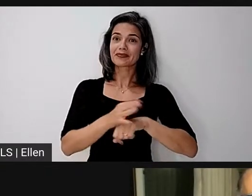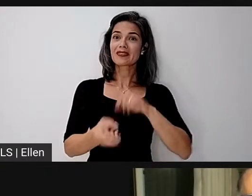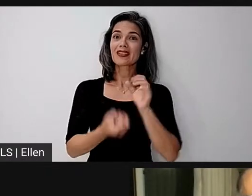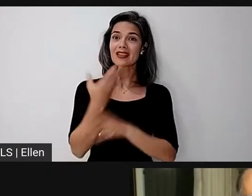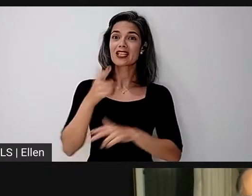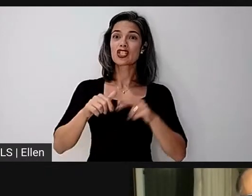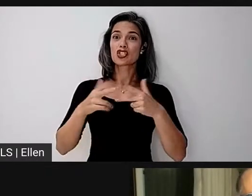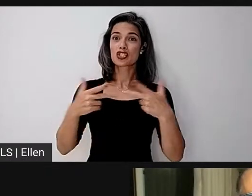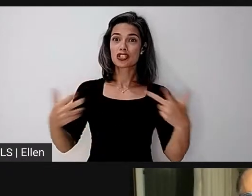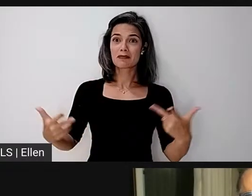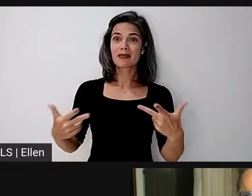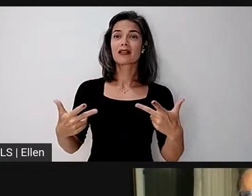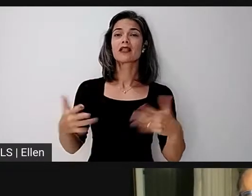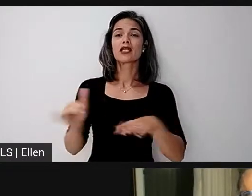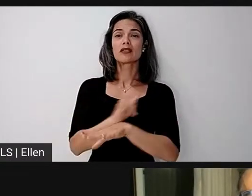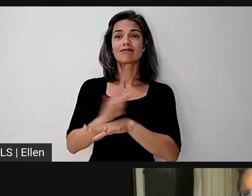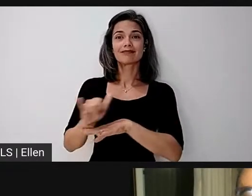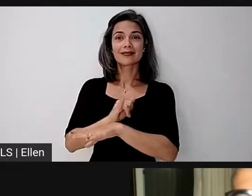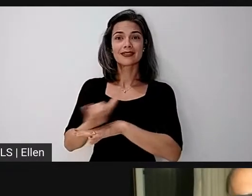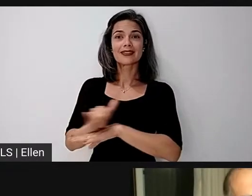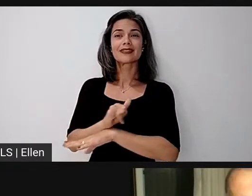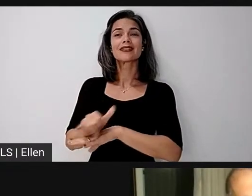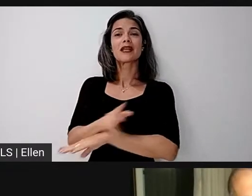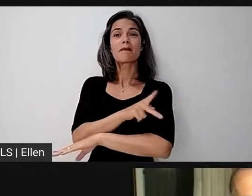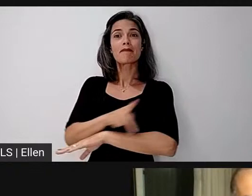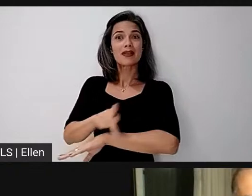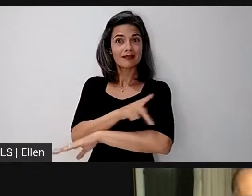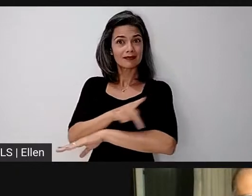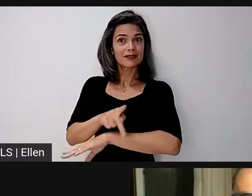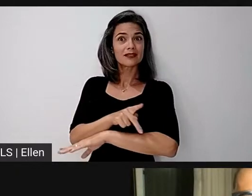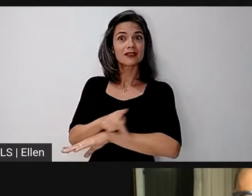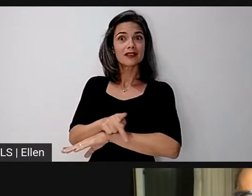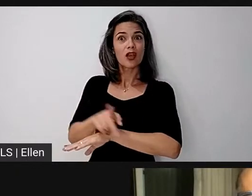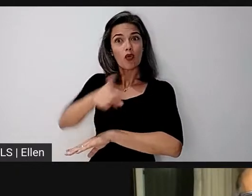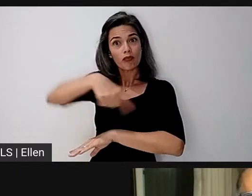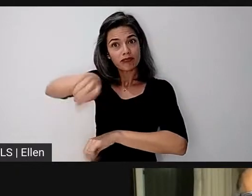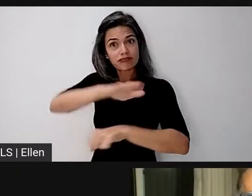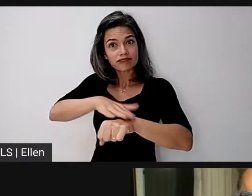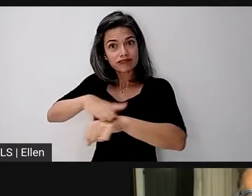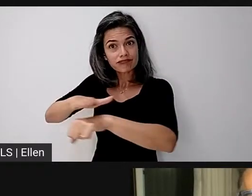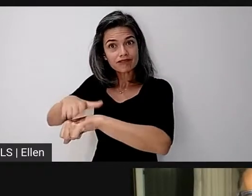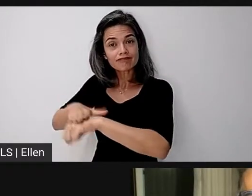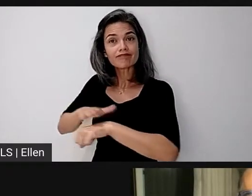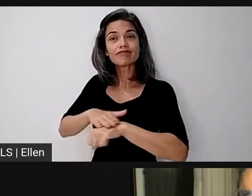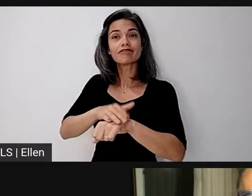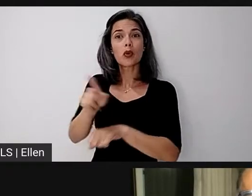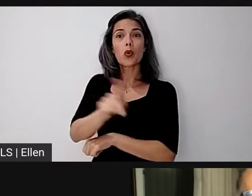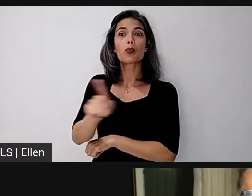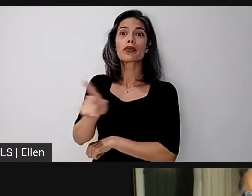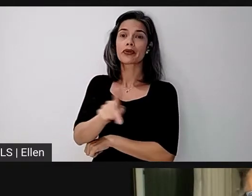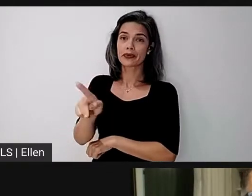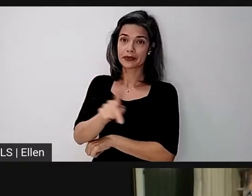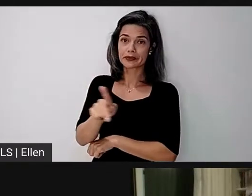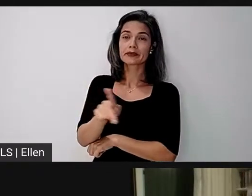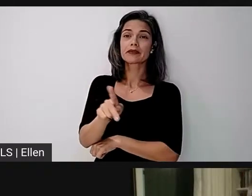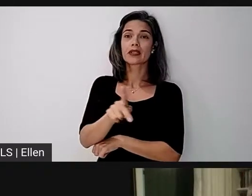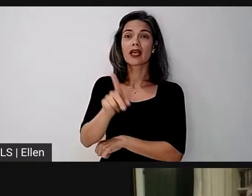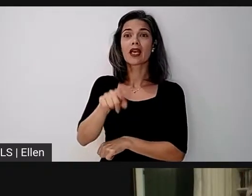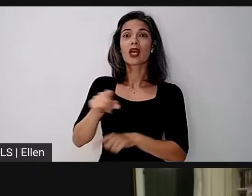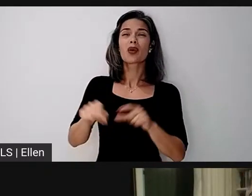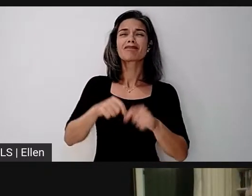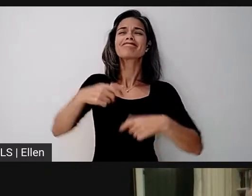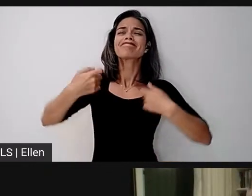recursos pedagógicos pelos próprios docentes, pelas próprias docentes, tem se revelado para nós como uma grande